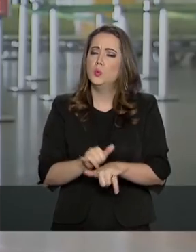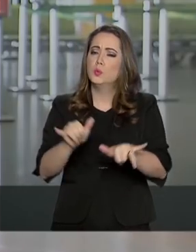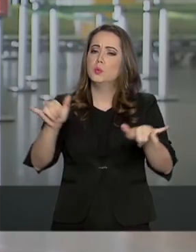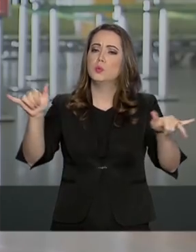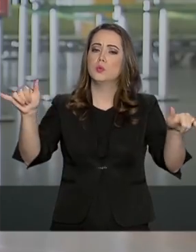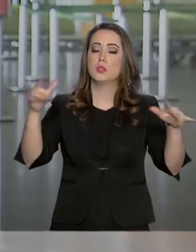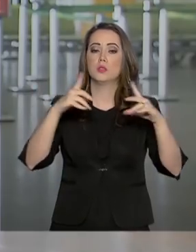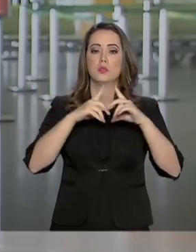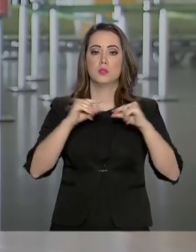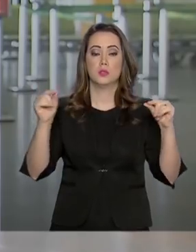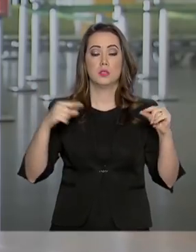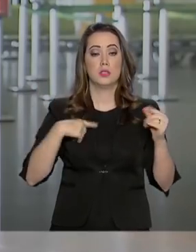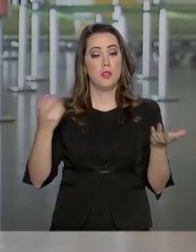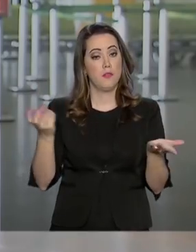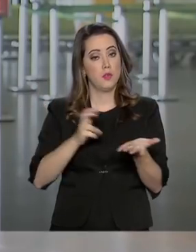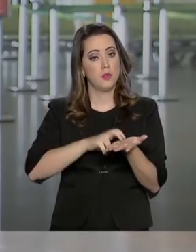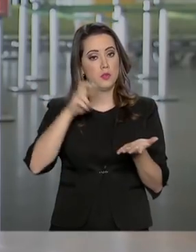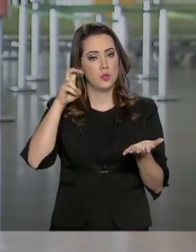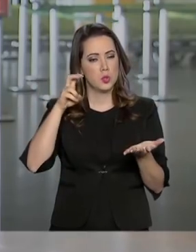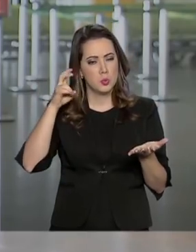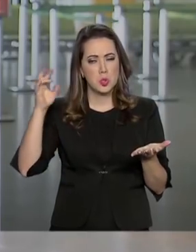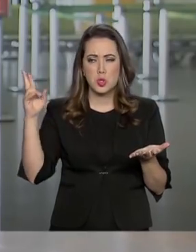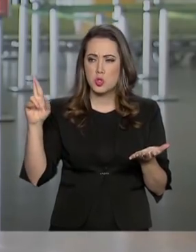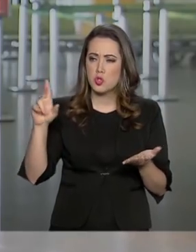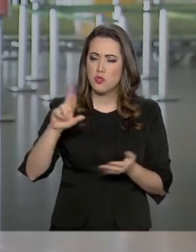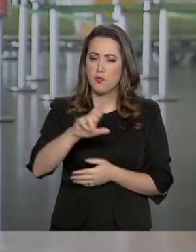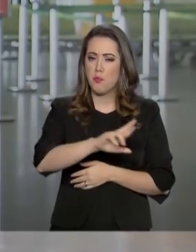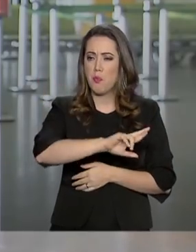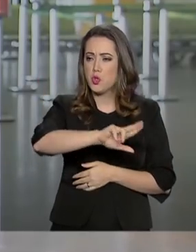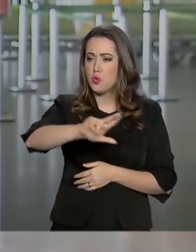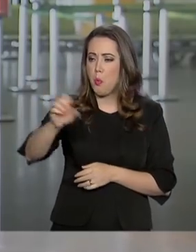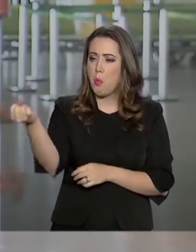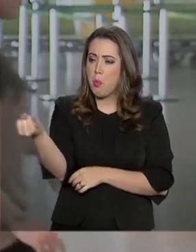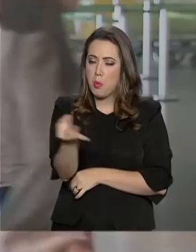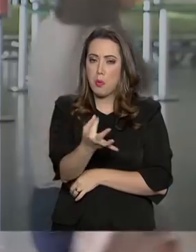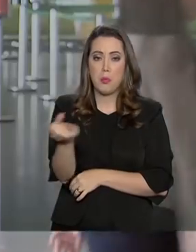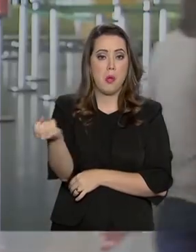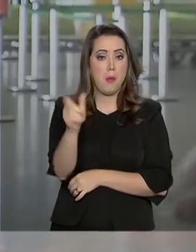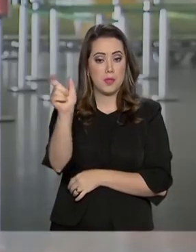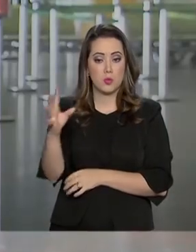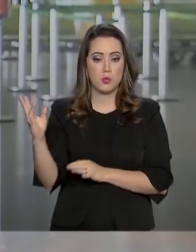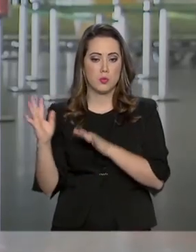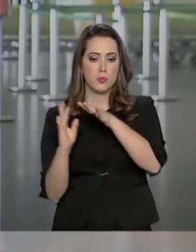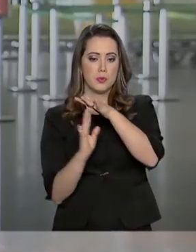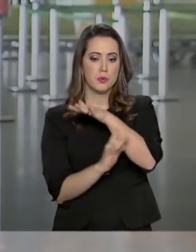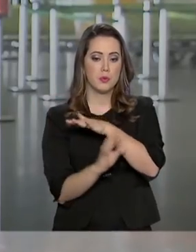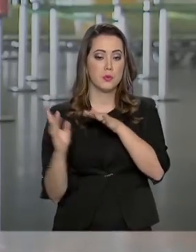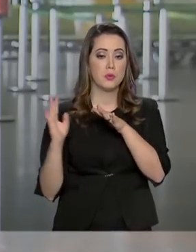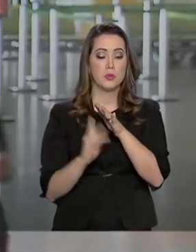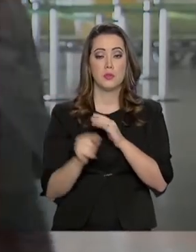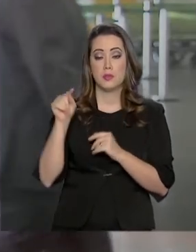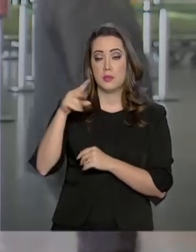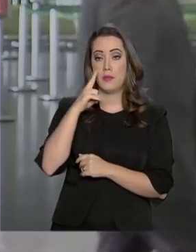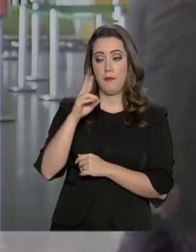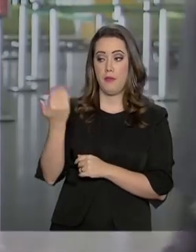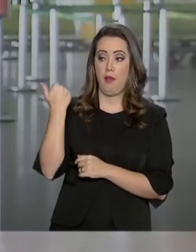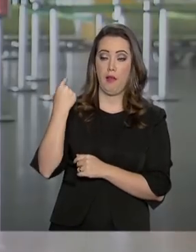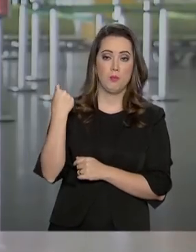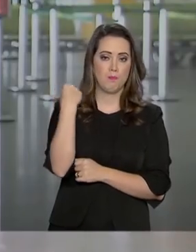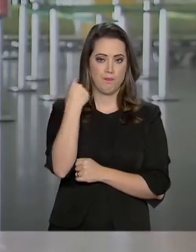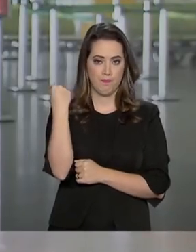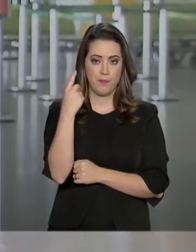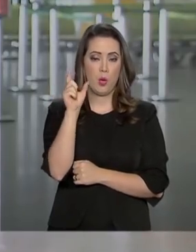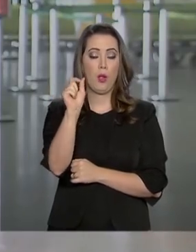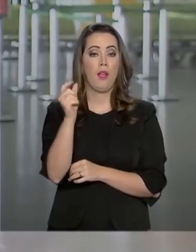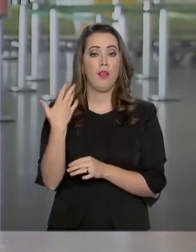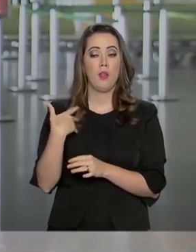Brasília, que teve uma manhã bem intensa, viu? Essa manhã de quarta-feira de cinzas. Essas imagens que vocês veem aqui são do saguão de embarque.